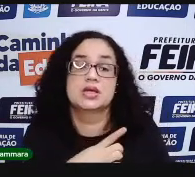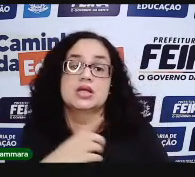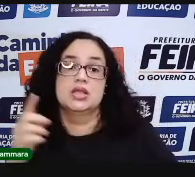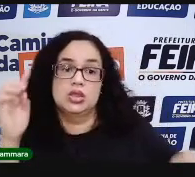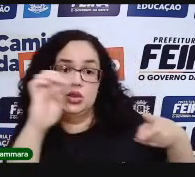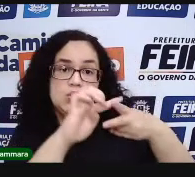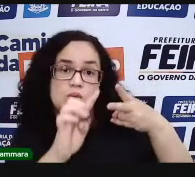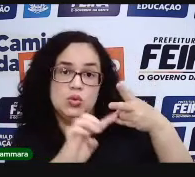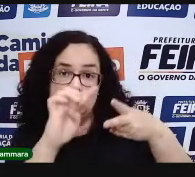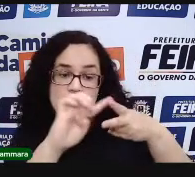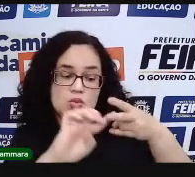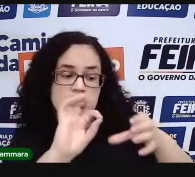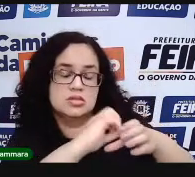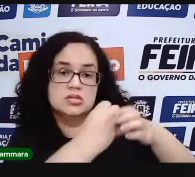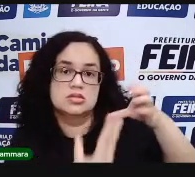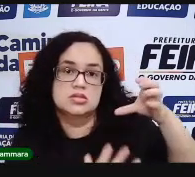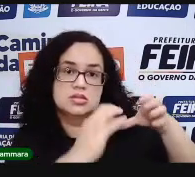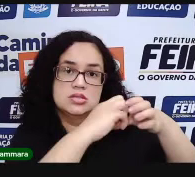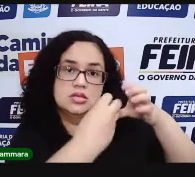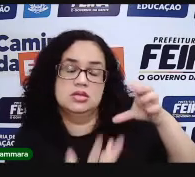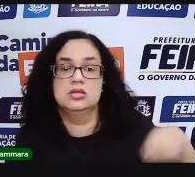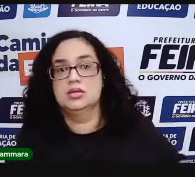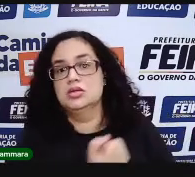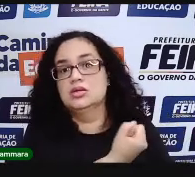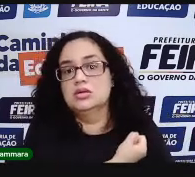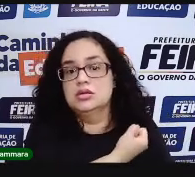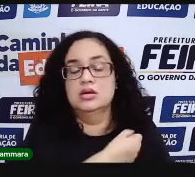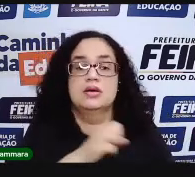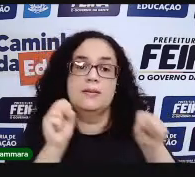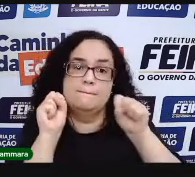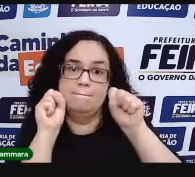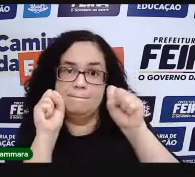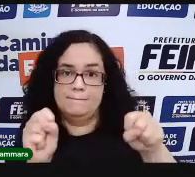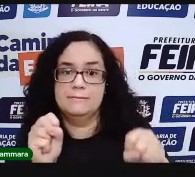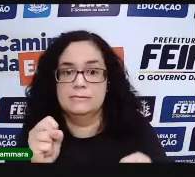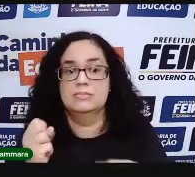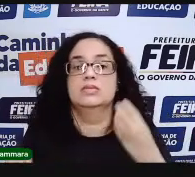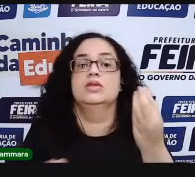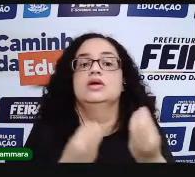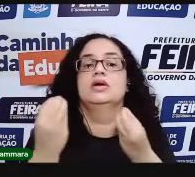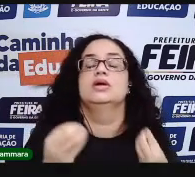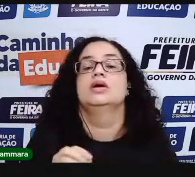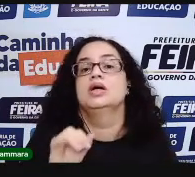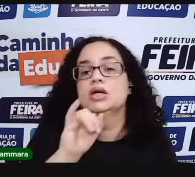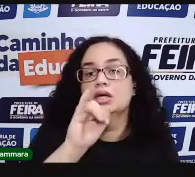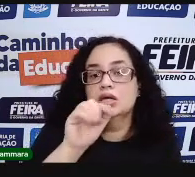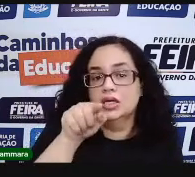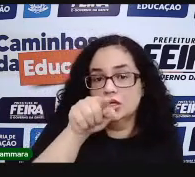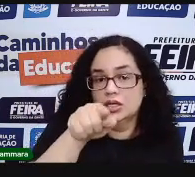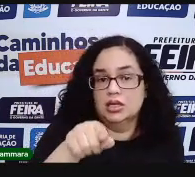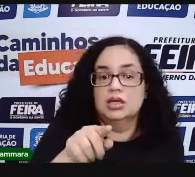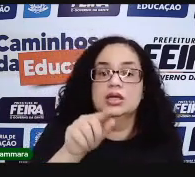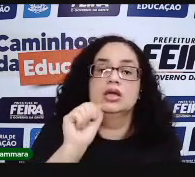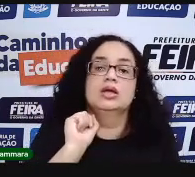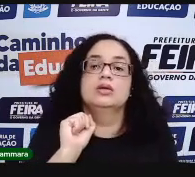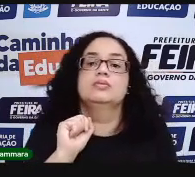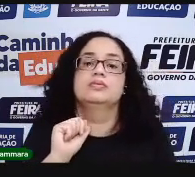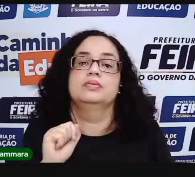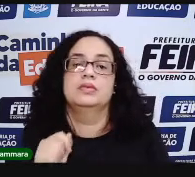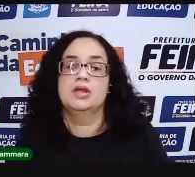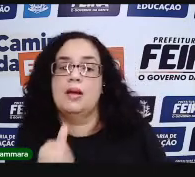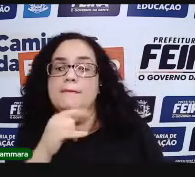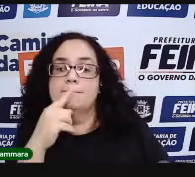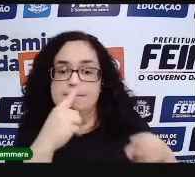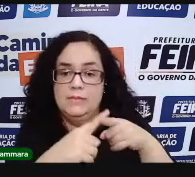A gente tem duas características do nosso sistema de numeração decimal. Que pode ser também considerado como indo-arábico. Por que que é indo